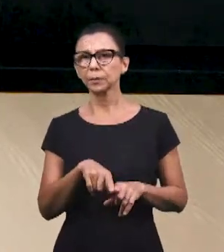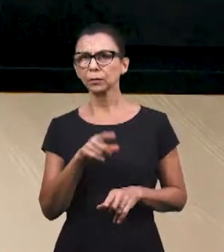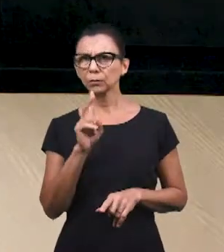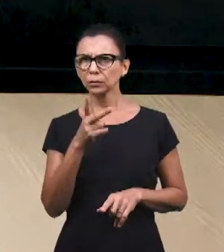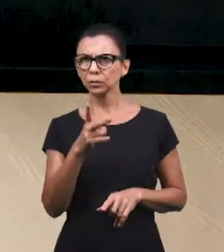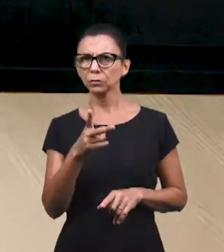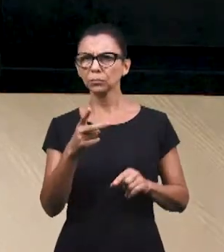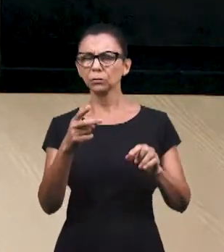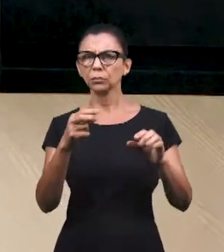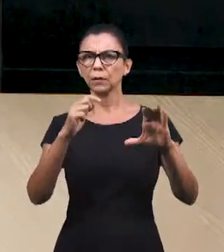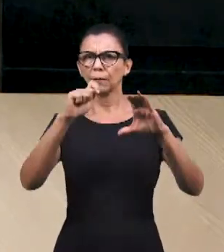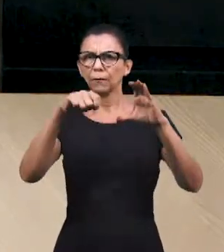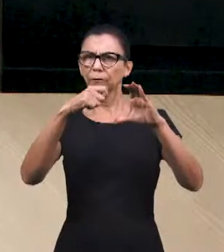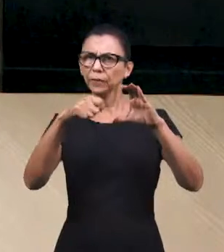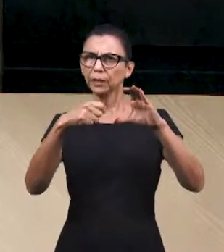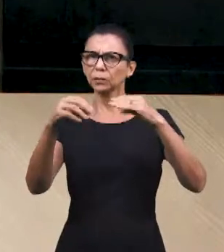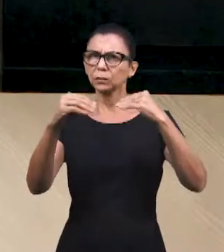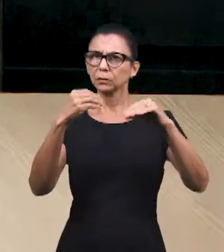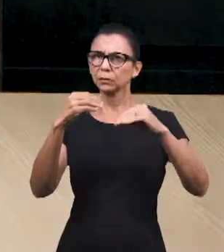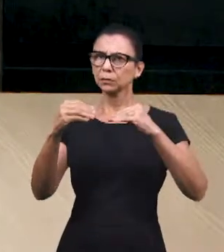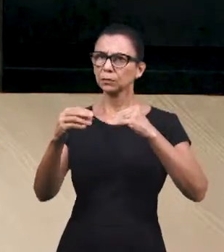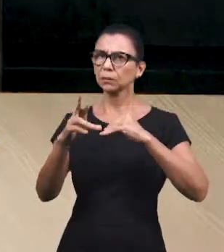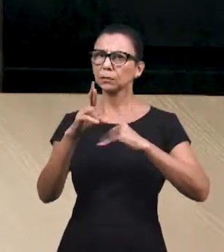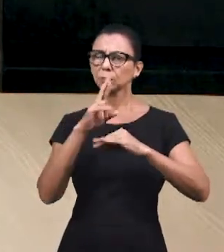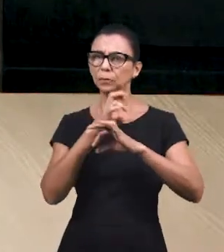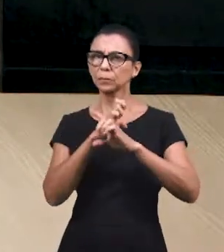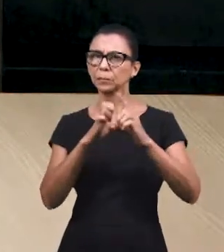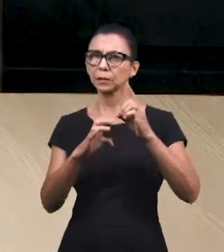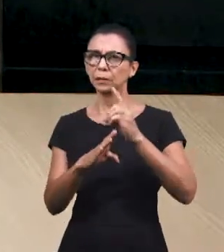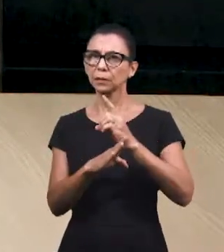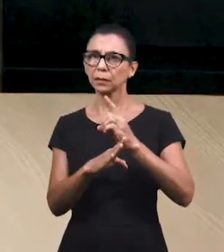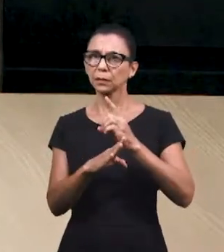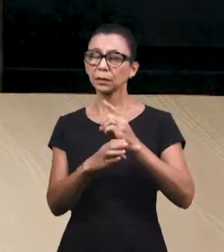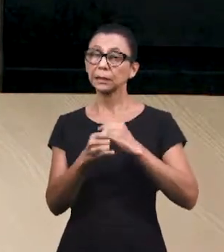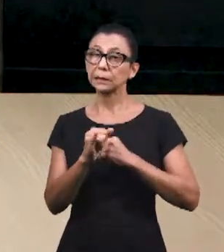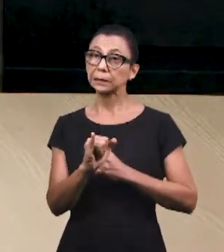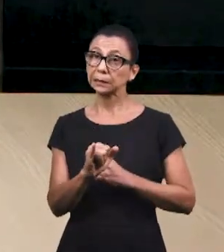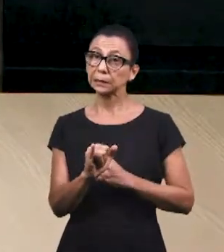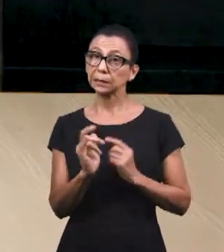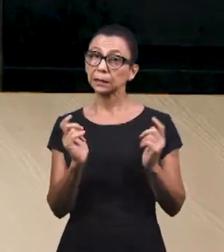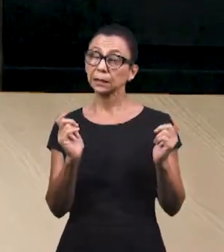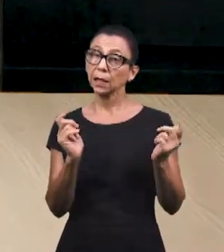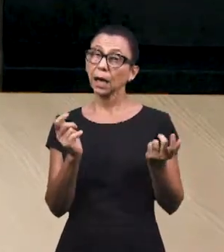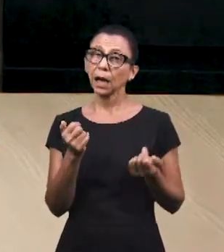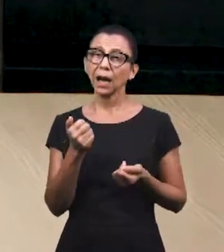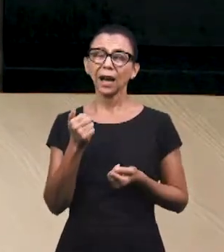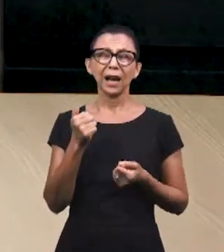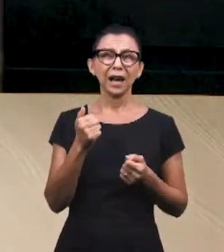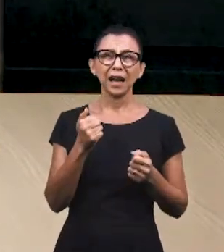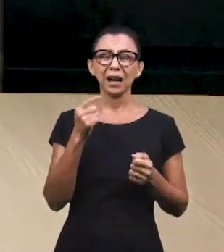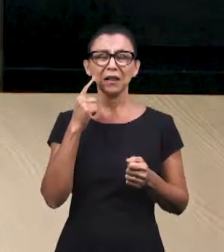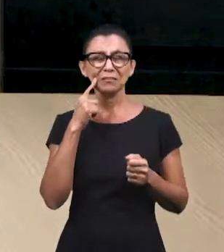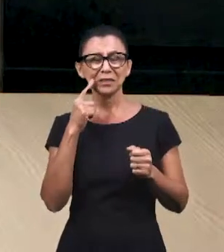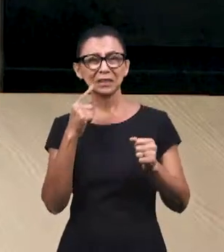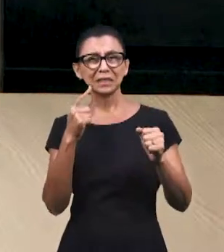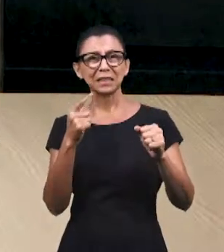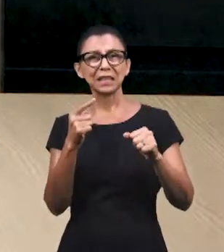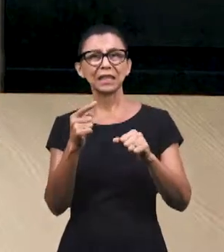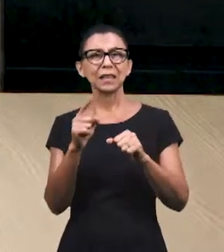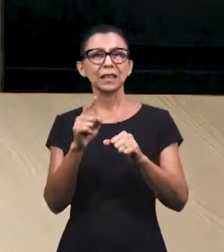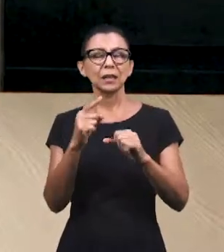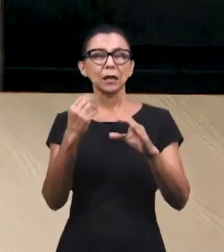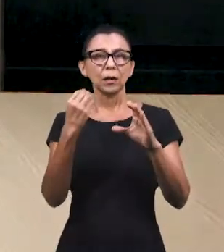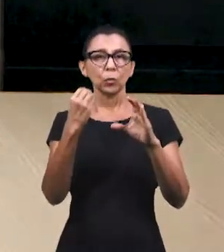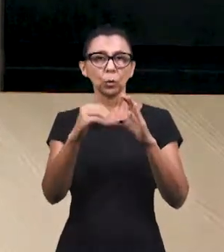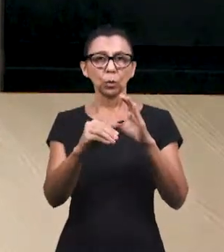enviando os vídeos, dando as respostas para a nossa escola bíblica. E se, porventura, o seu vídeo não for publicado na escola bíblica, ele estará lá